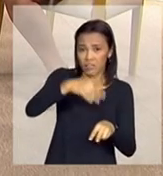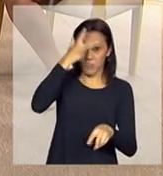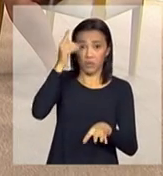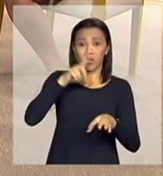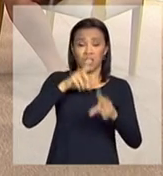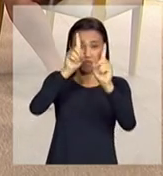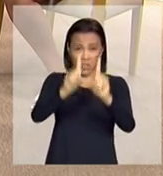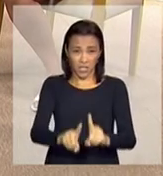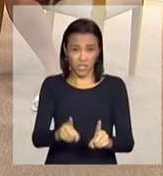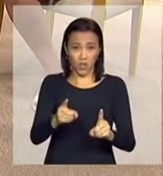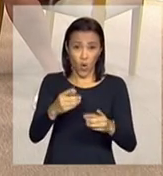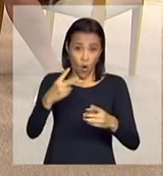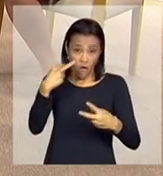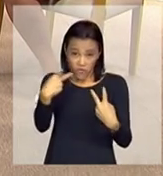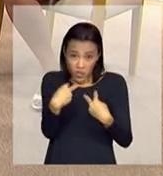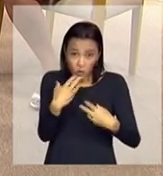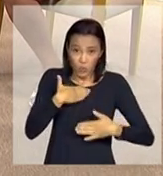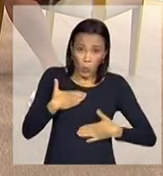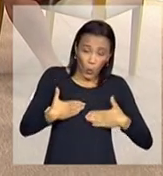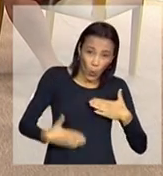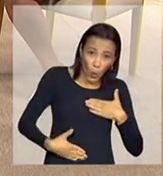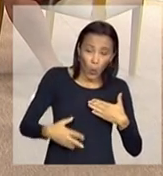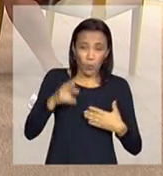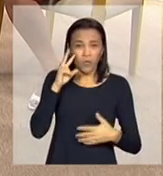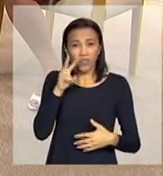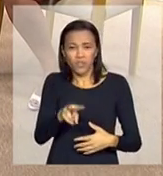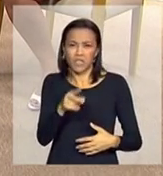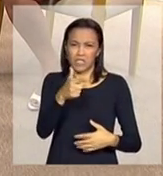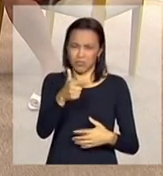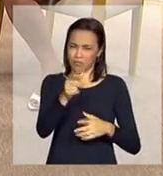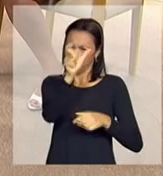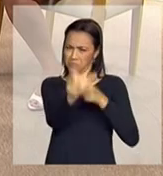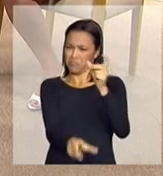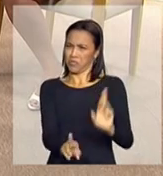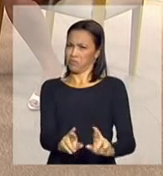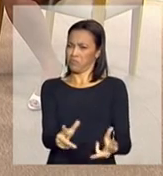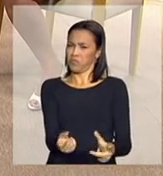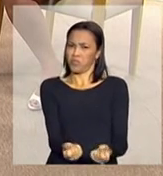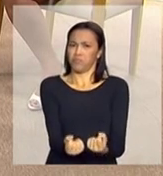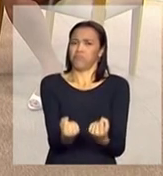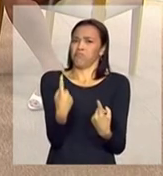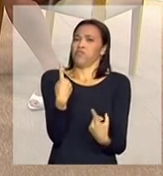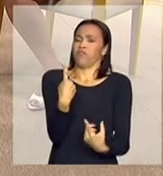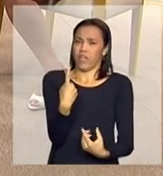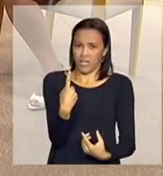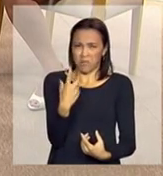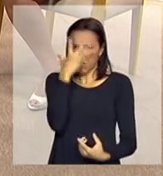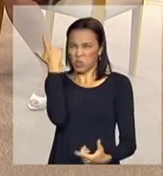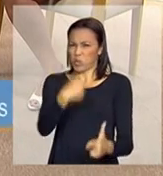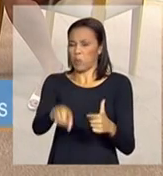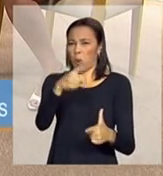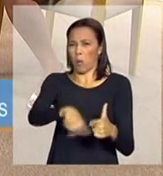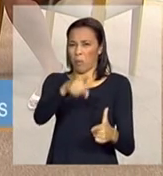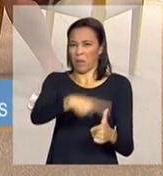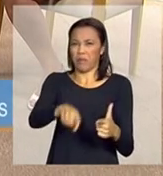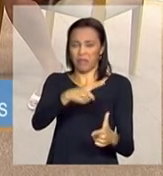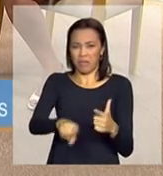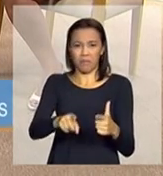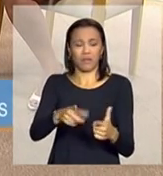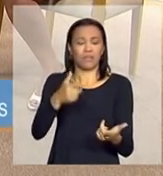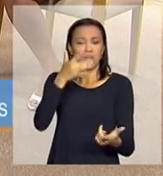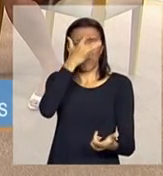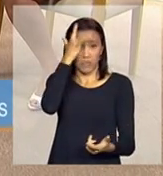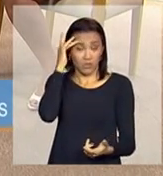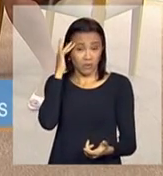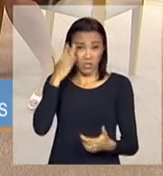seu corpo, com relação, né? Às suas especificidades. Então, sempre se olhou para elas como pessoas problemáticas, né? Que tiveram, que tinham problemas,